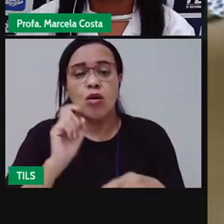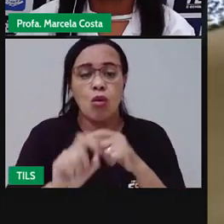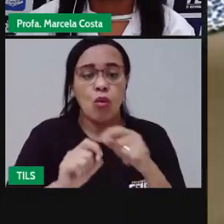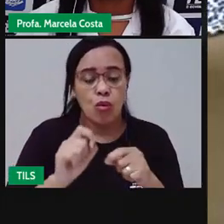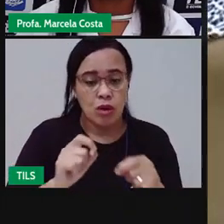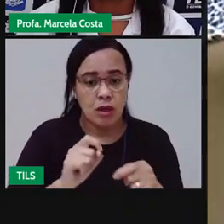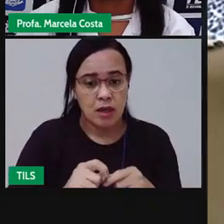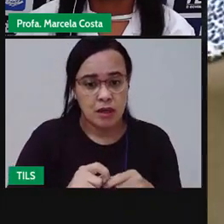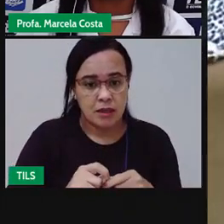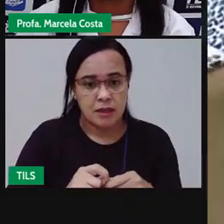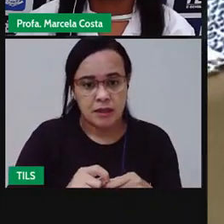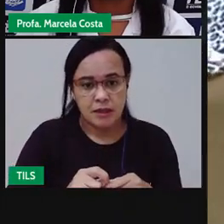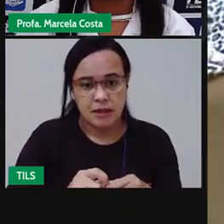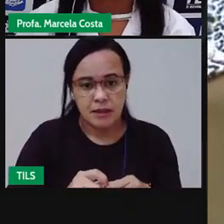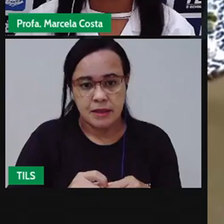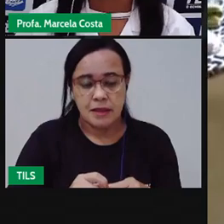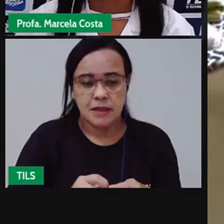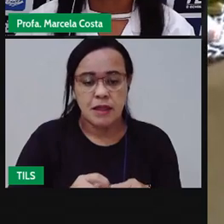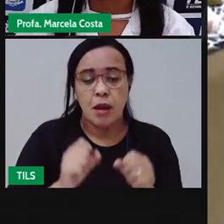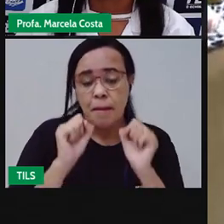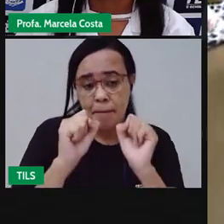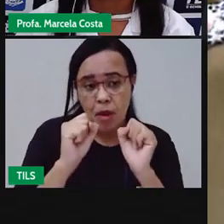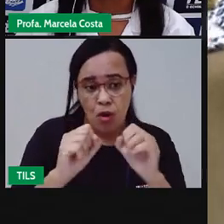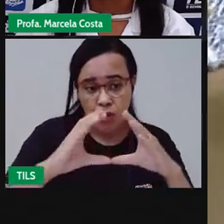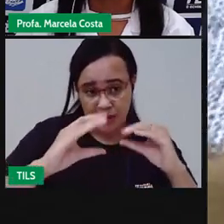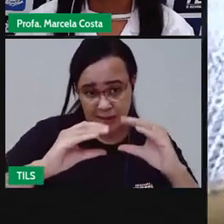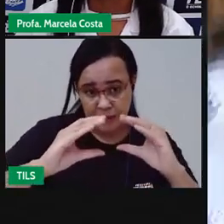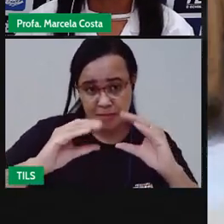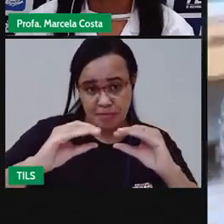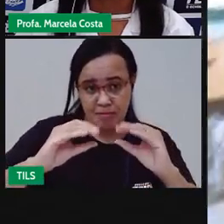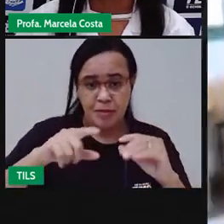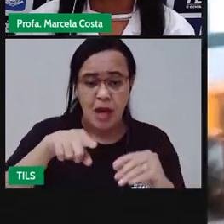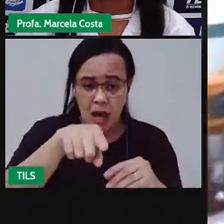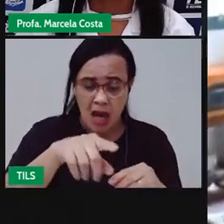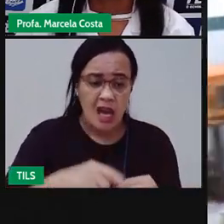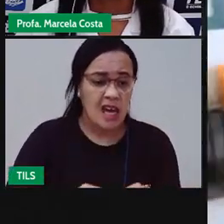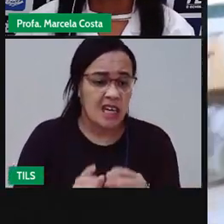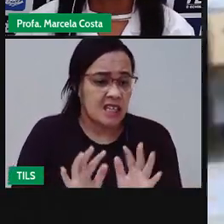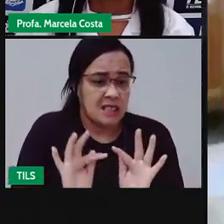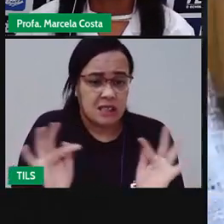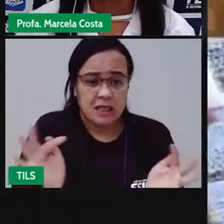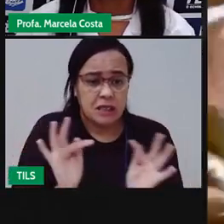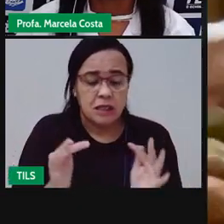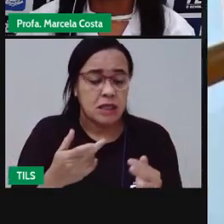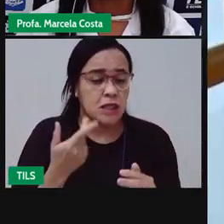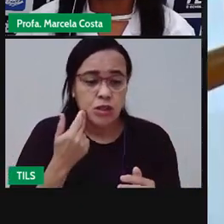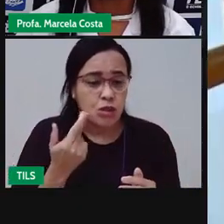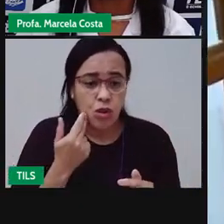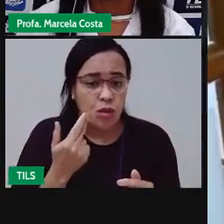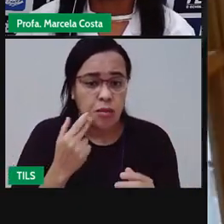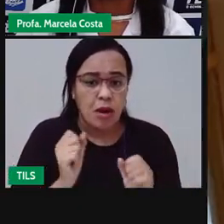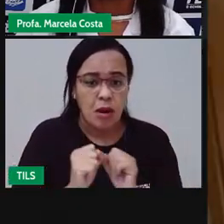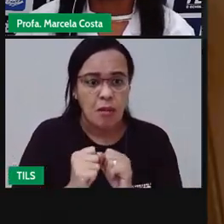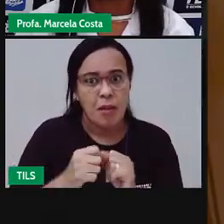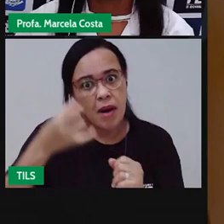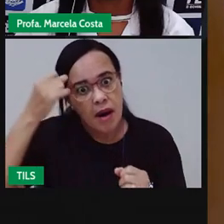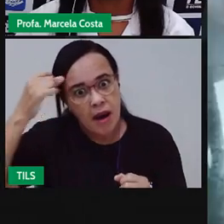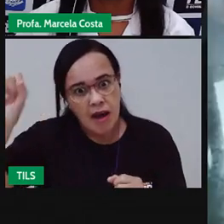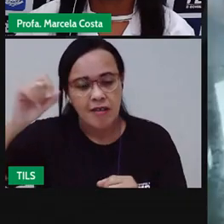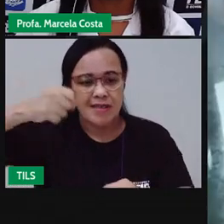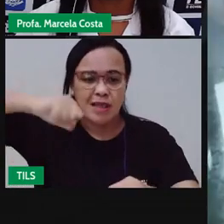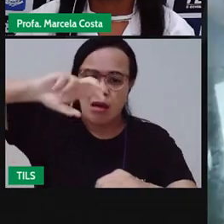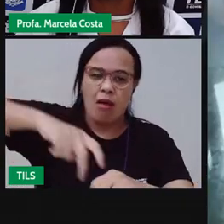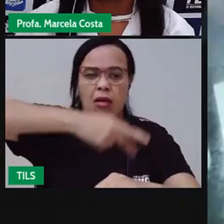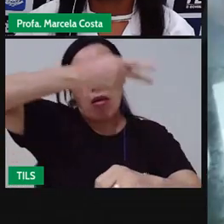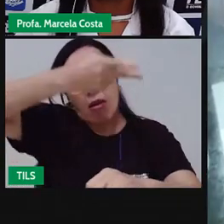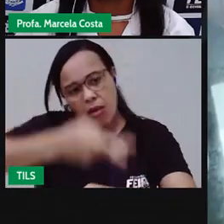sejam emborrachados. Esse é um tapete comum, que não é emborrachado, para evitar quedas. A cozinha é cenário